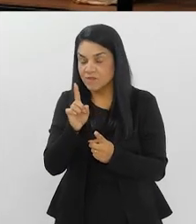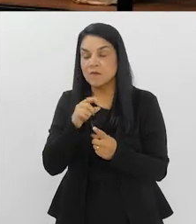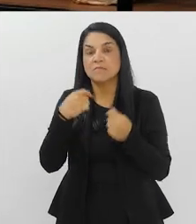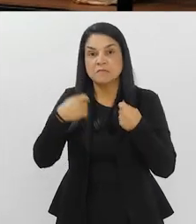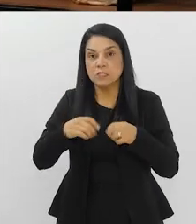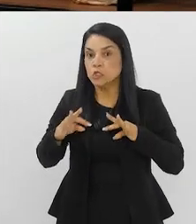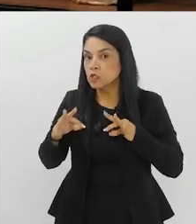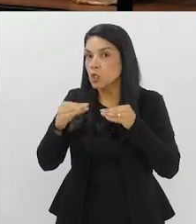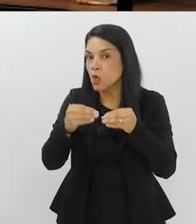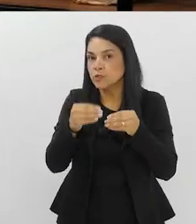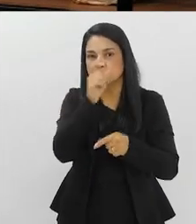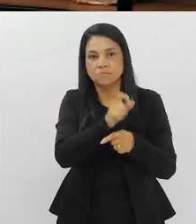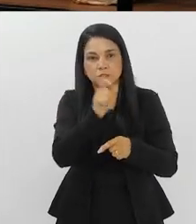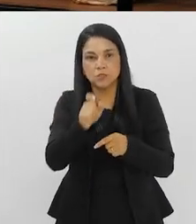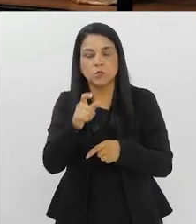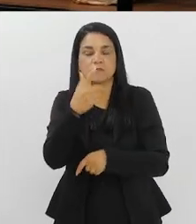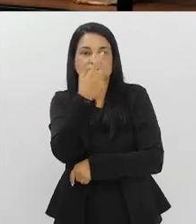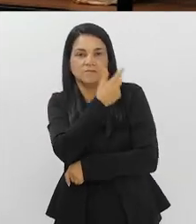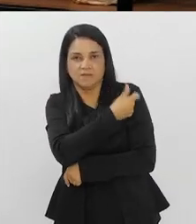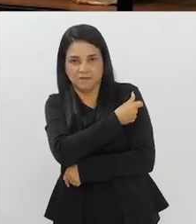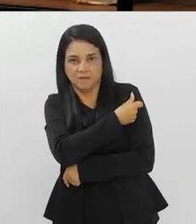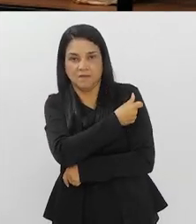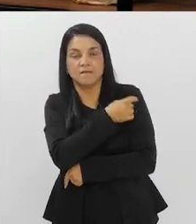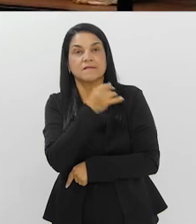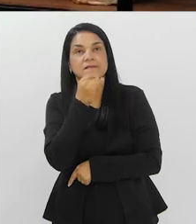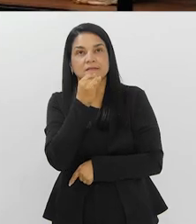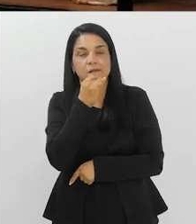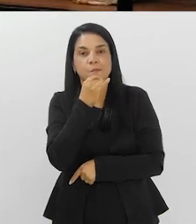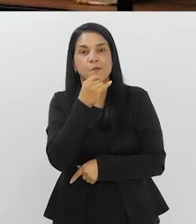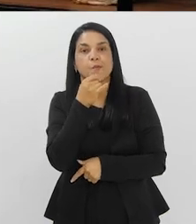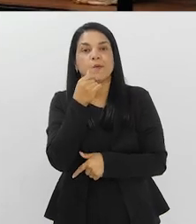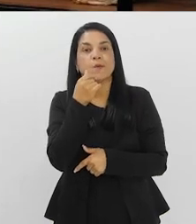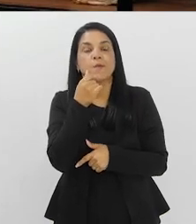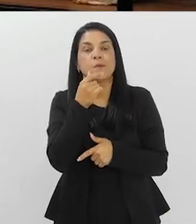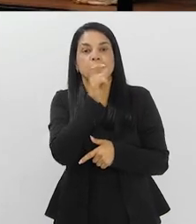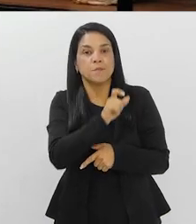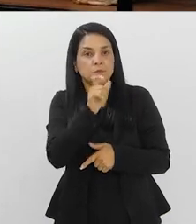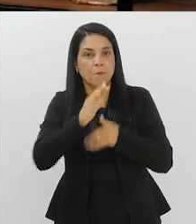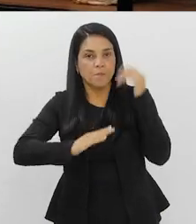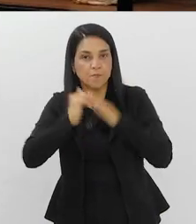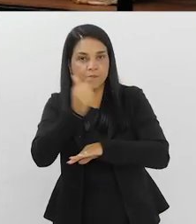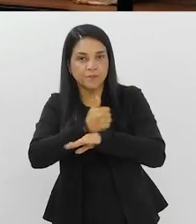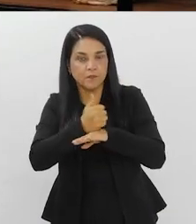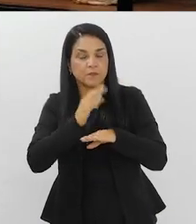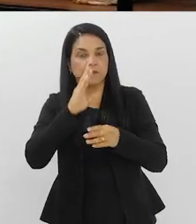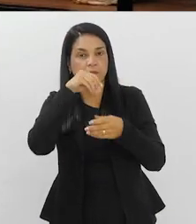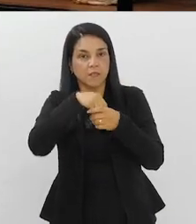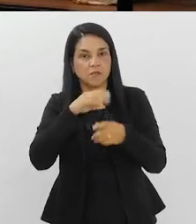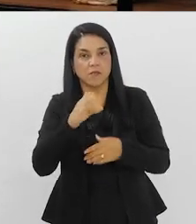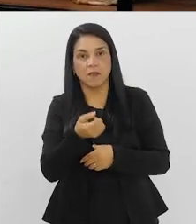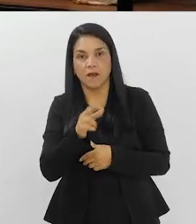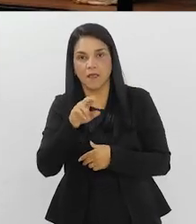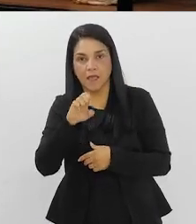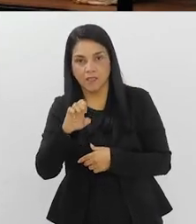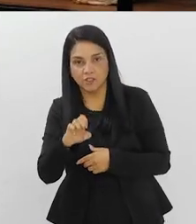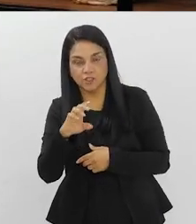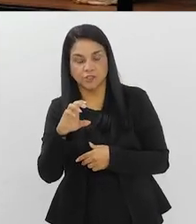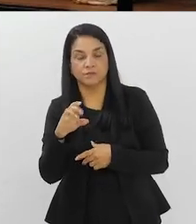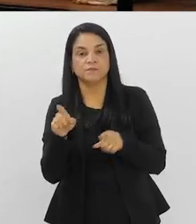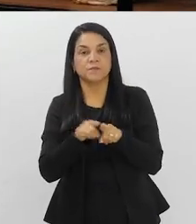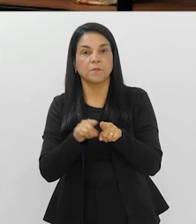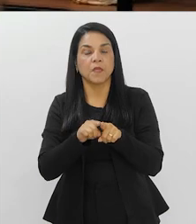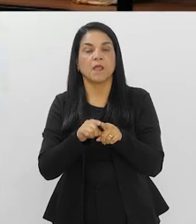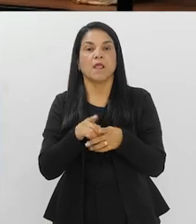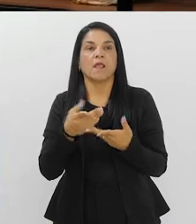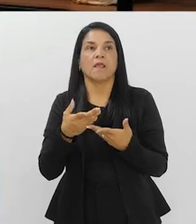vacine todo mundo, principalmente os contactantes, né? Então, o pessoal que trabalha em creche, que trabalha em instituições de longa